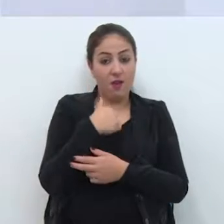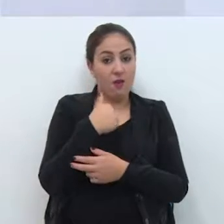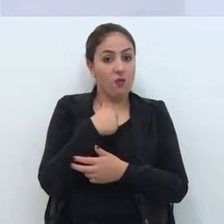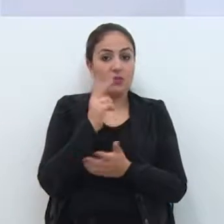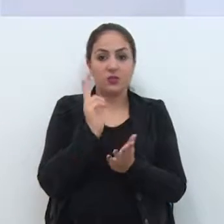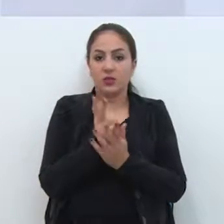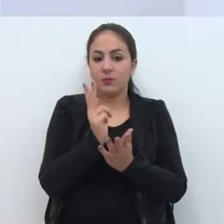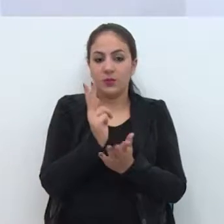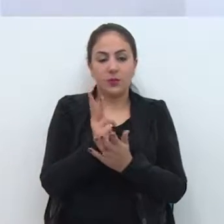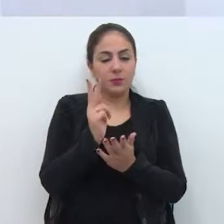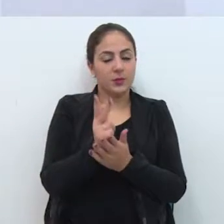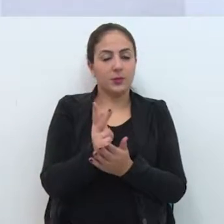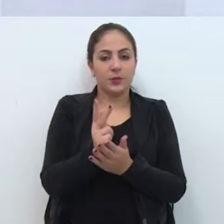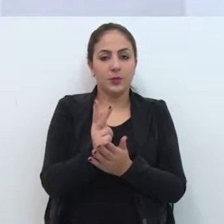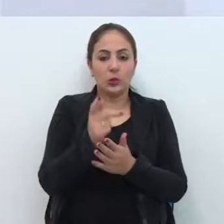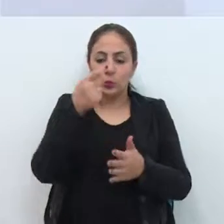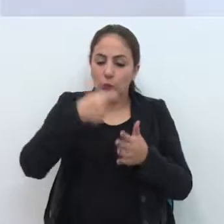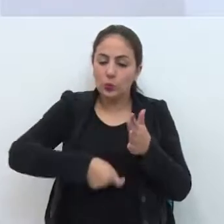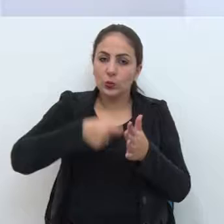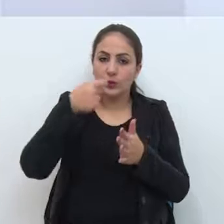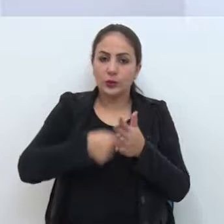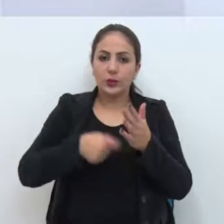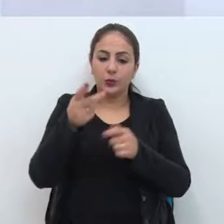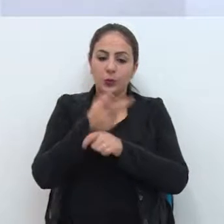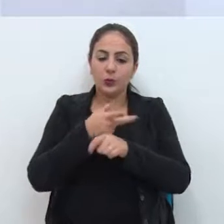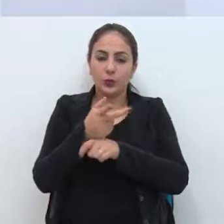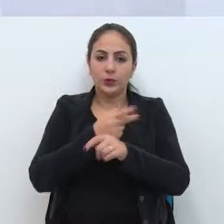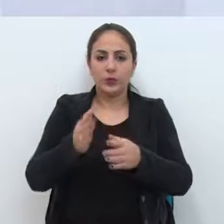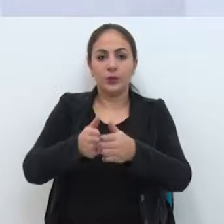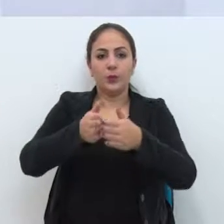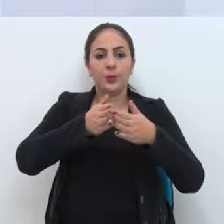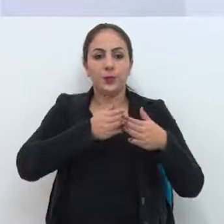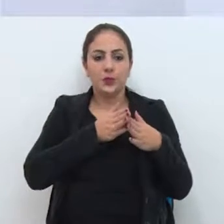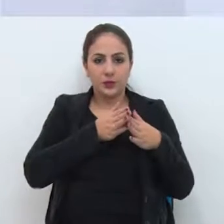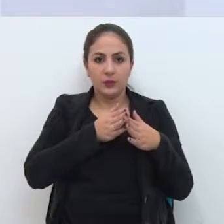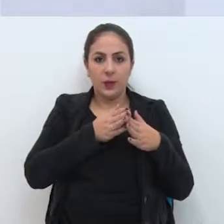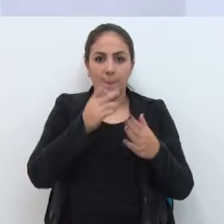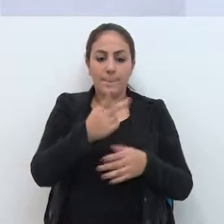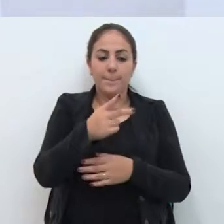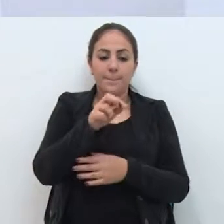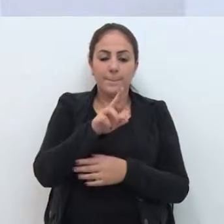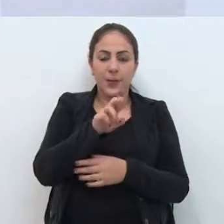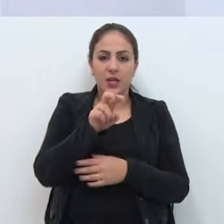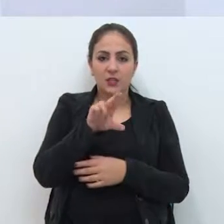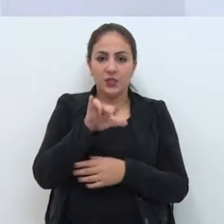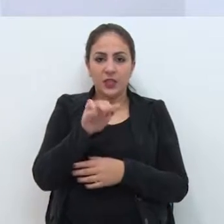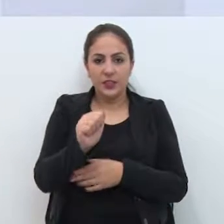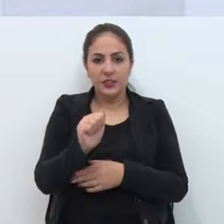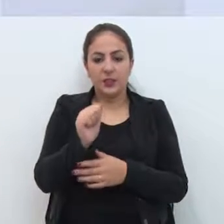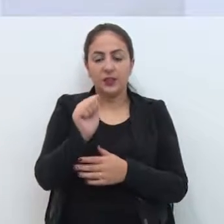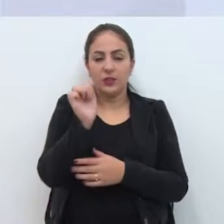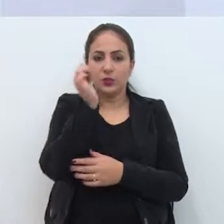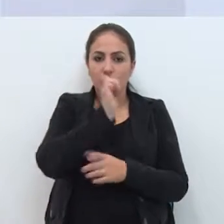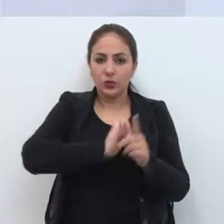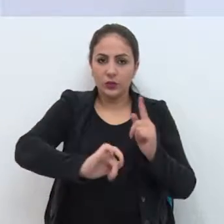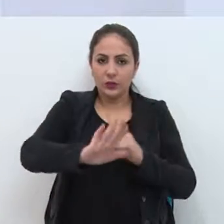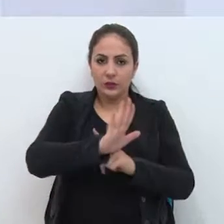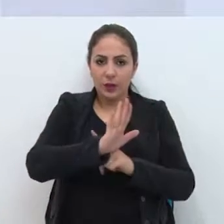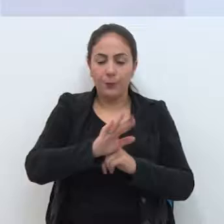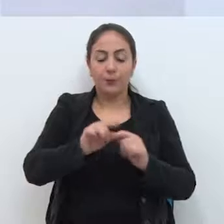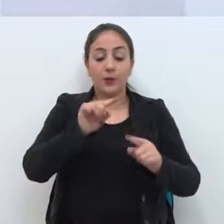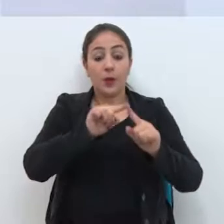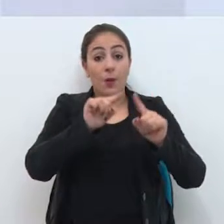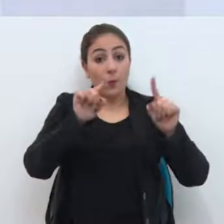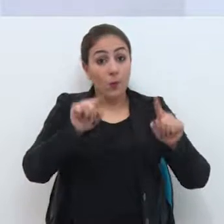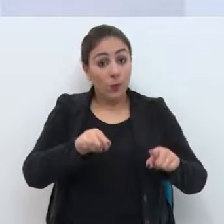estará sempre à frente buscando a defesa da Previdência Social Pública, da Previdência